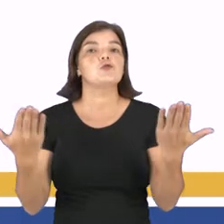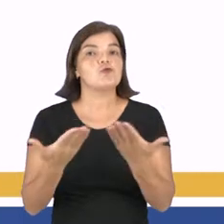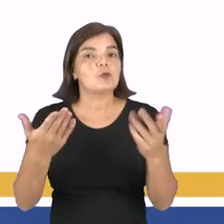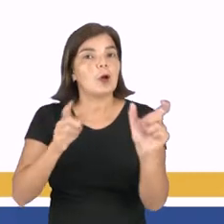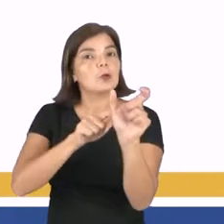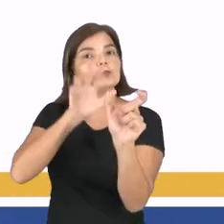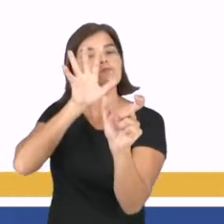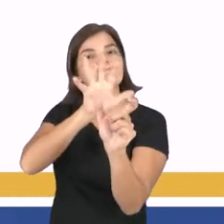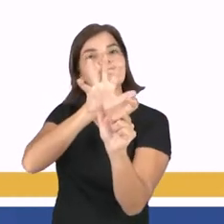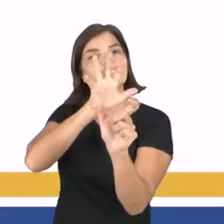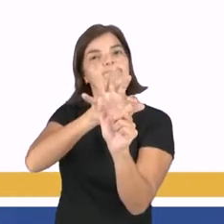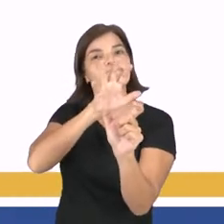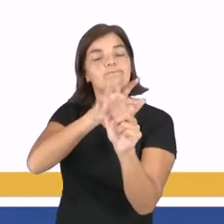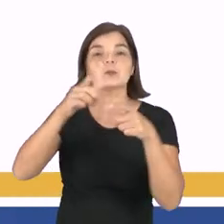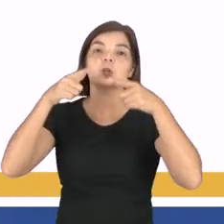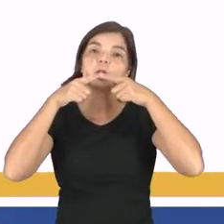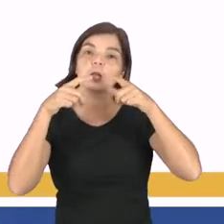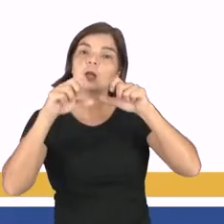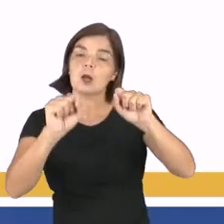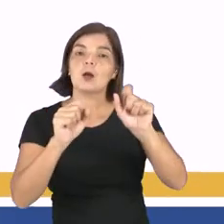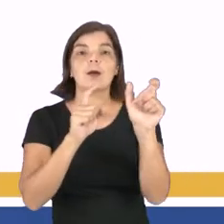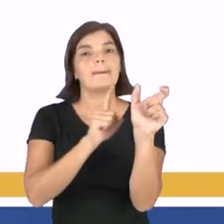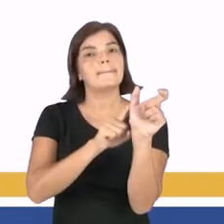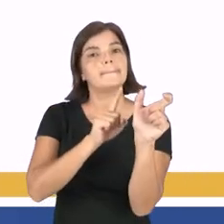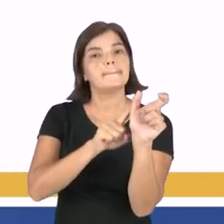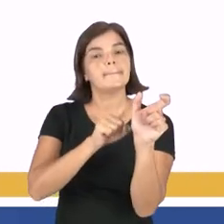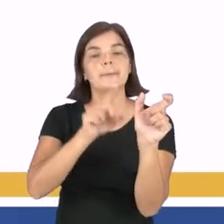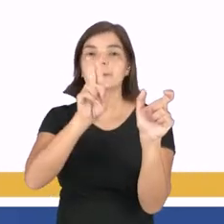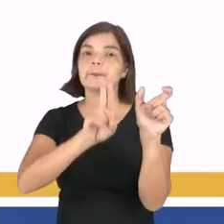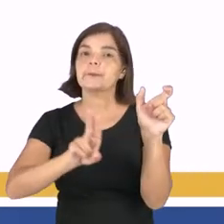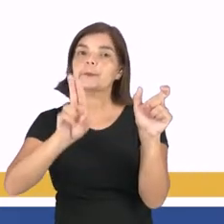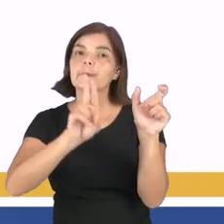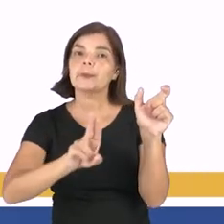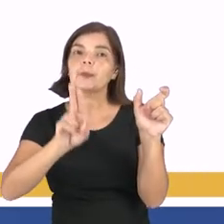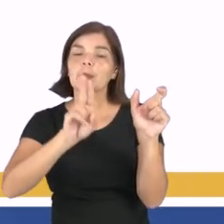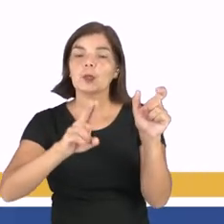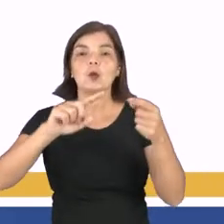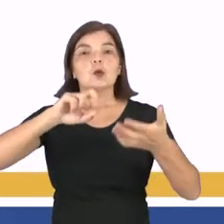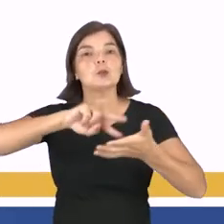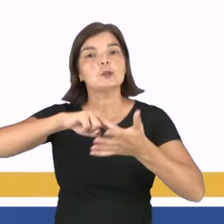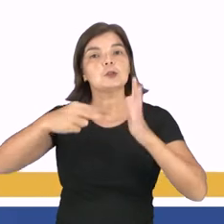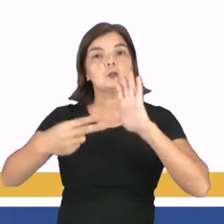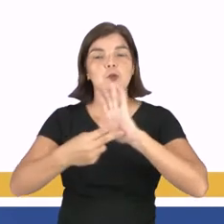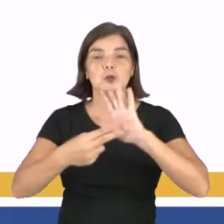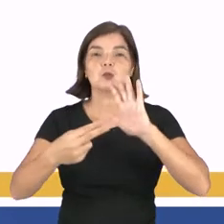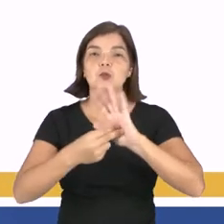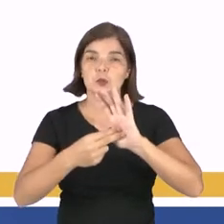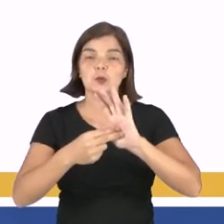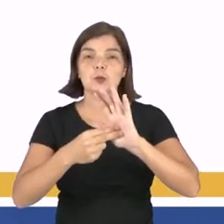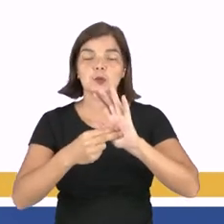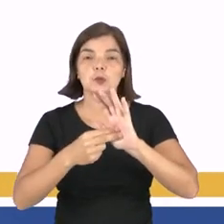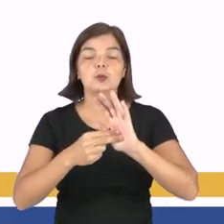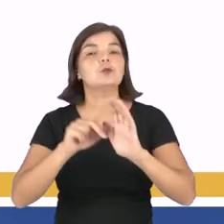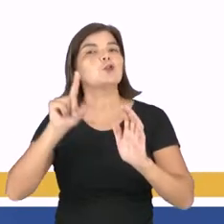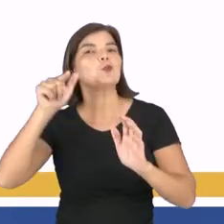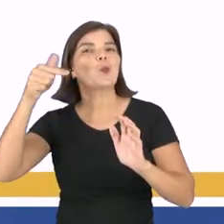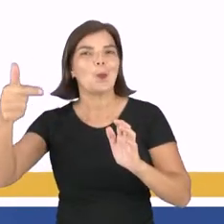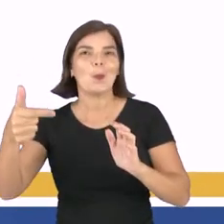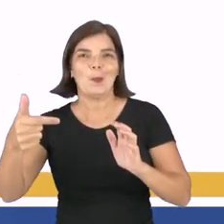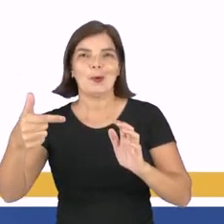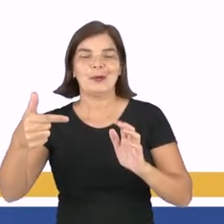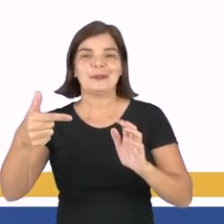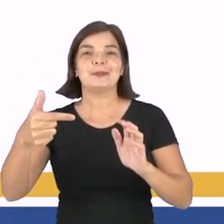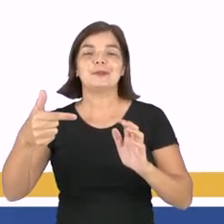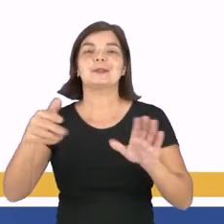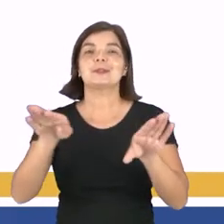conotativo, a linguagem que a palavra é utilizada é no sentido figurado, no sentido subjetivo,